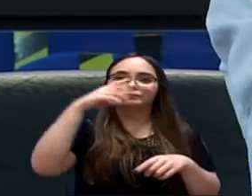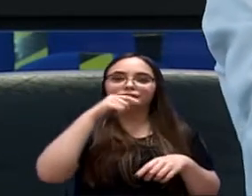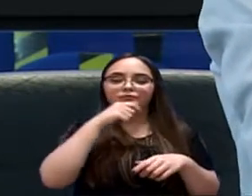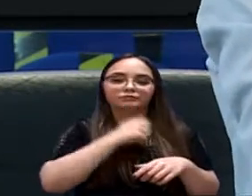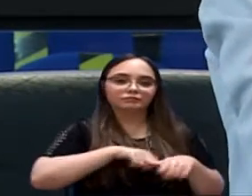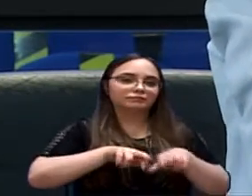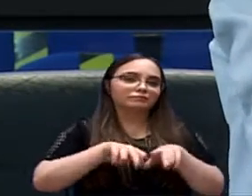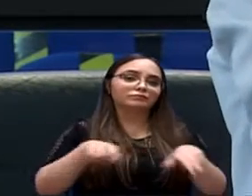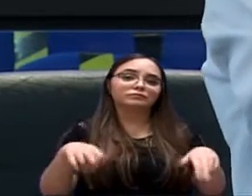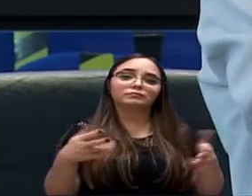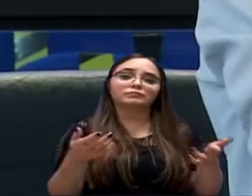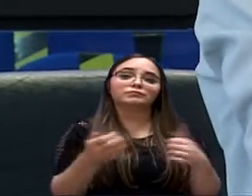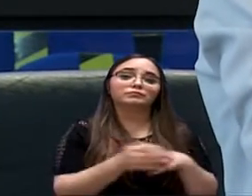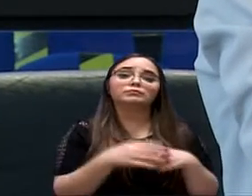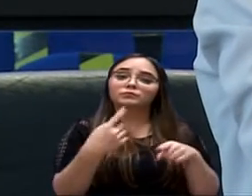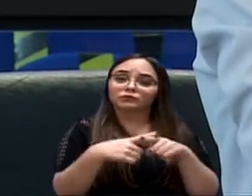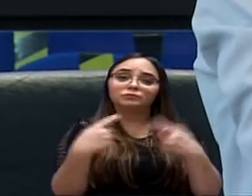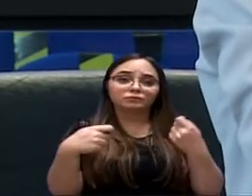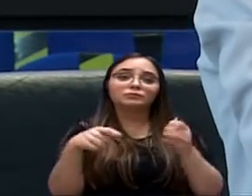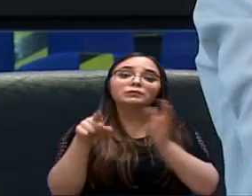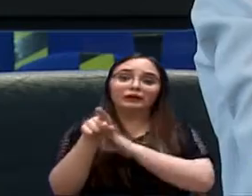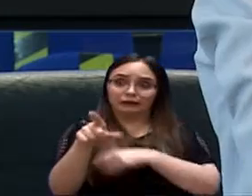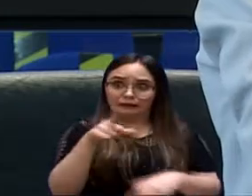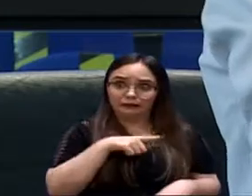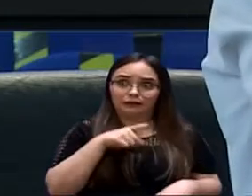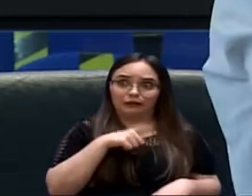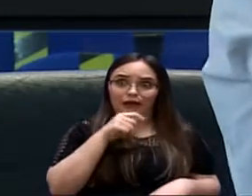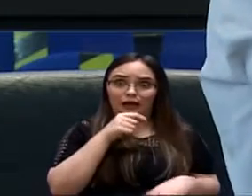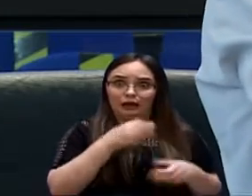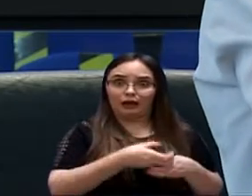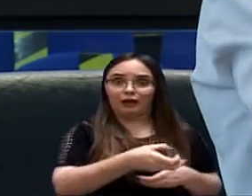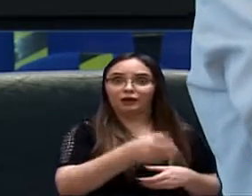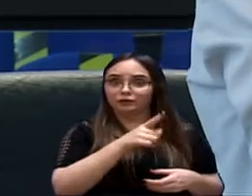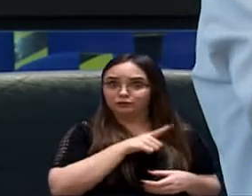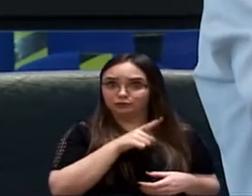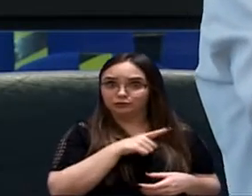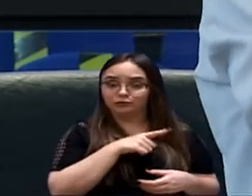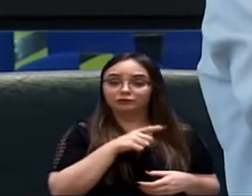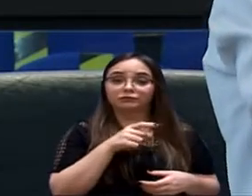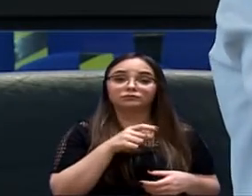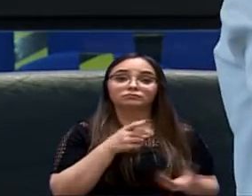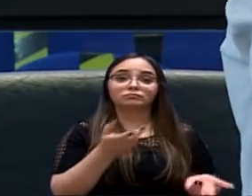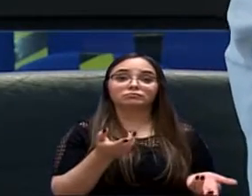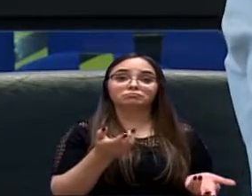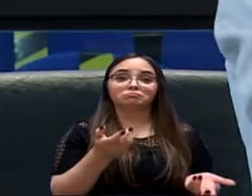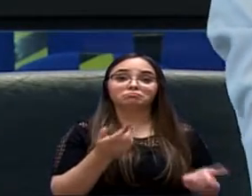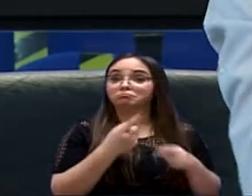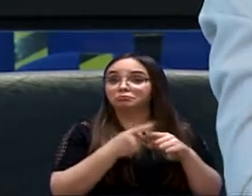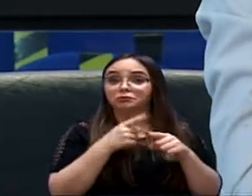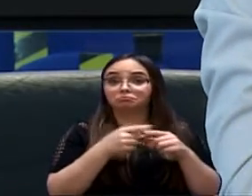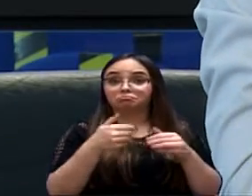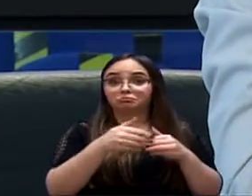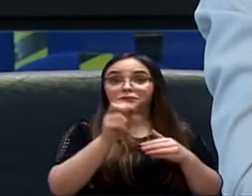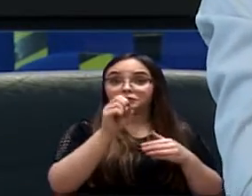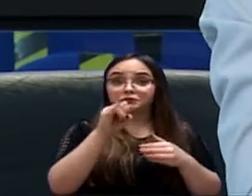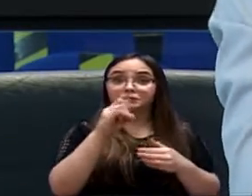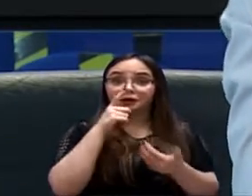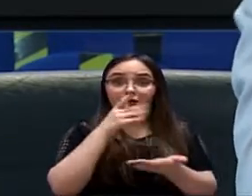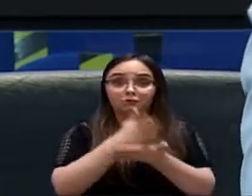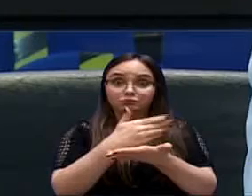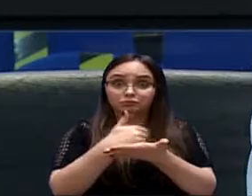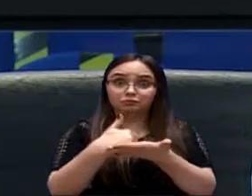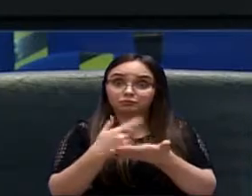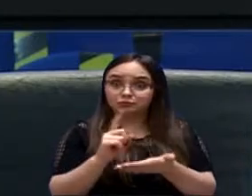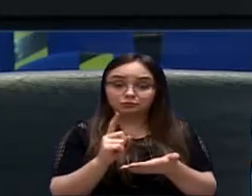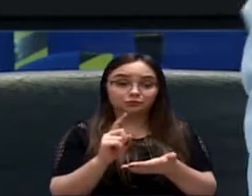tem que ser ouvido. Tem água. Daqui a pouquinho, essa cidade aqui, se não fizer racionamento, nós não vamos ter água. Eu posso